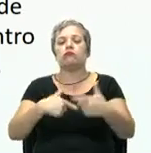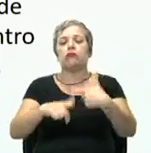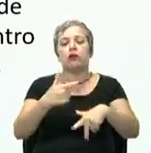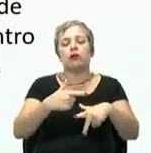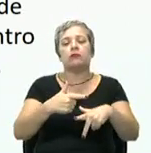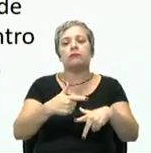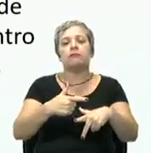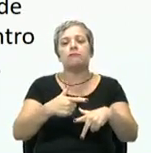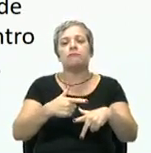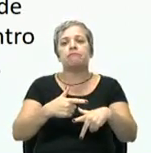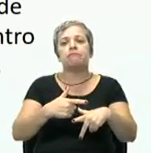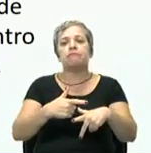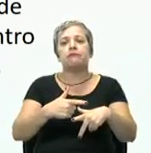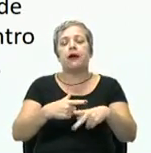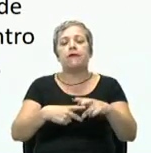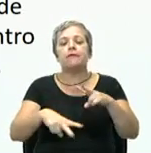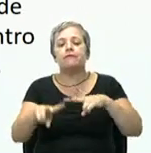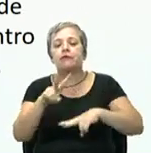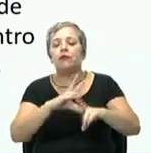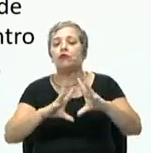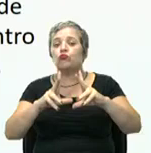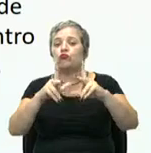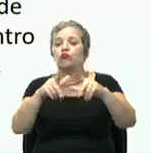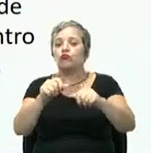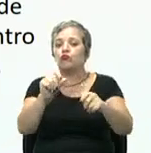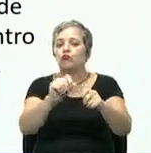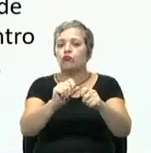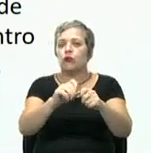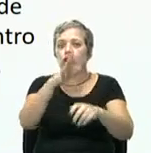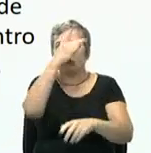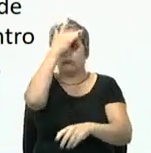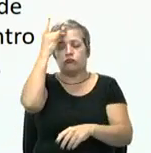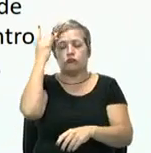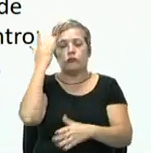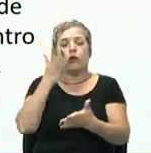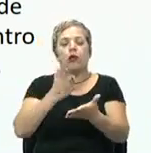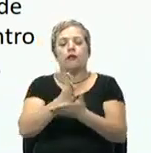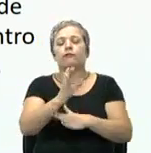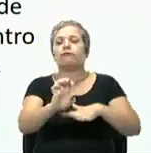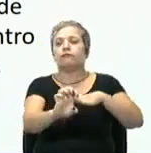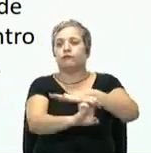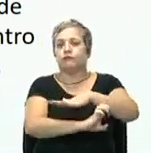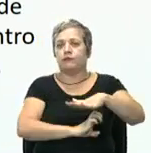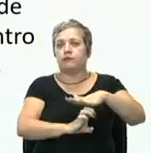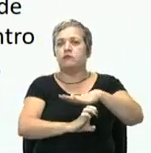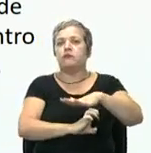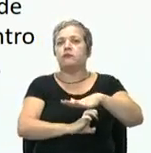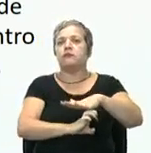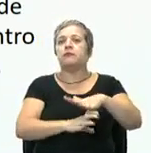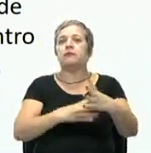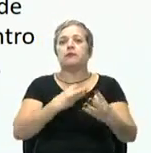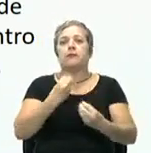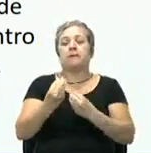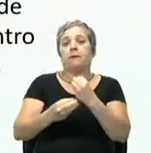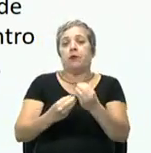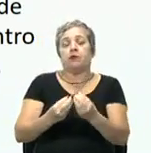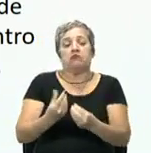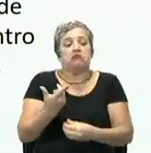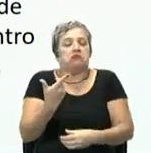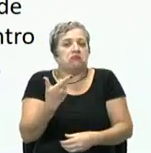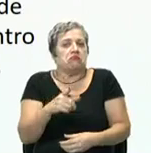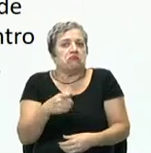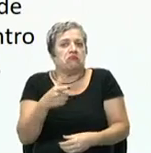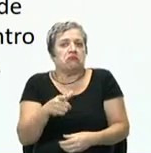defendeu a previsibilidade do comportamento humano dentro das organizações. Como eu não tenho